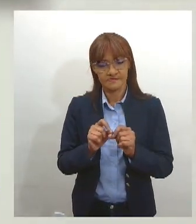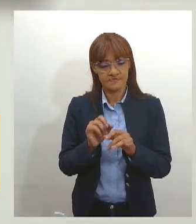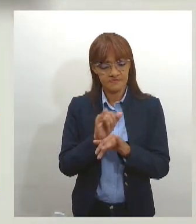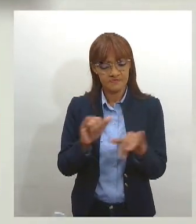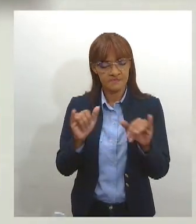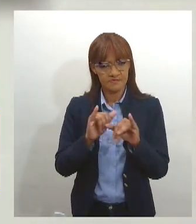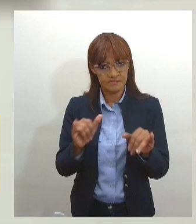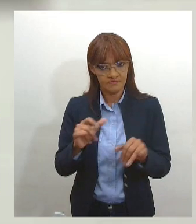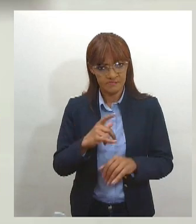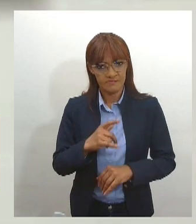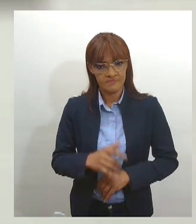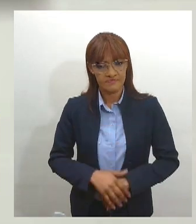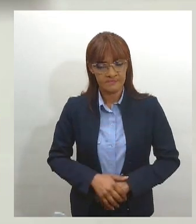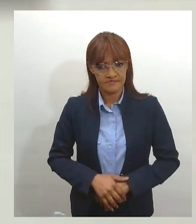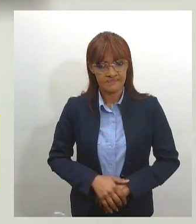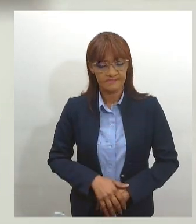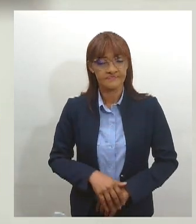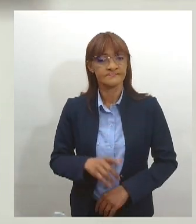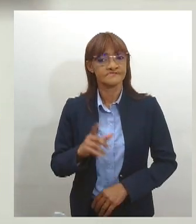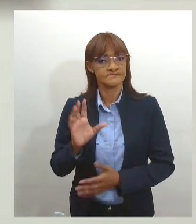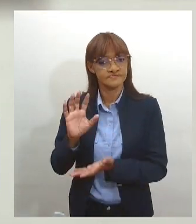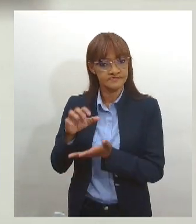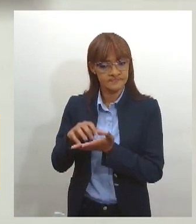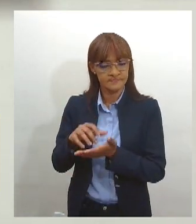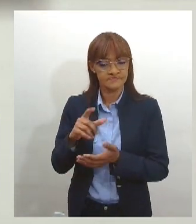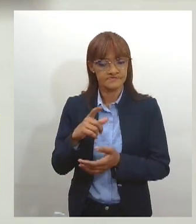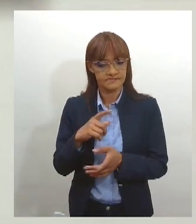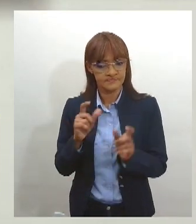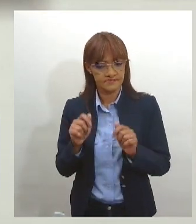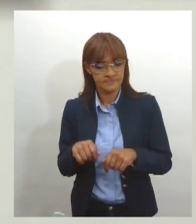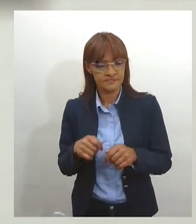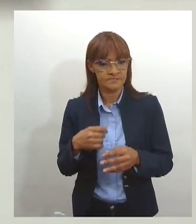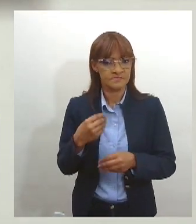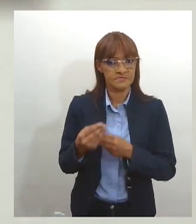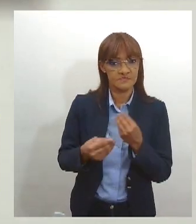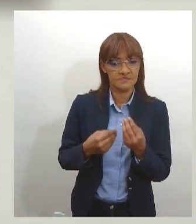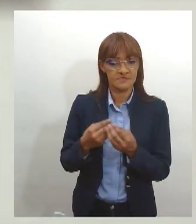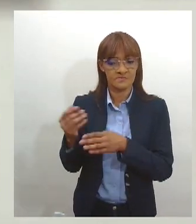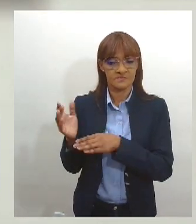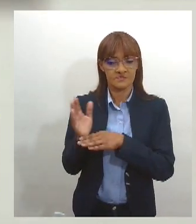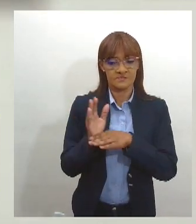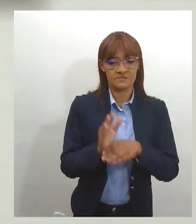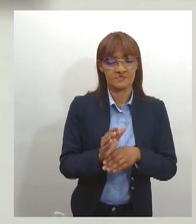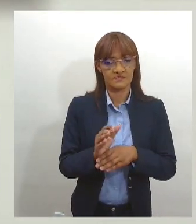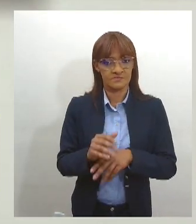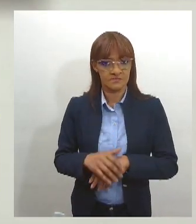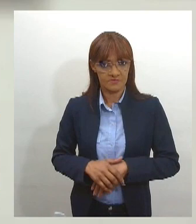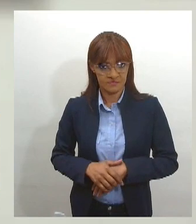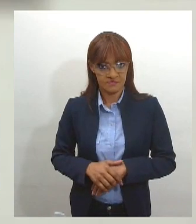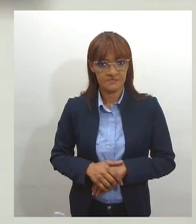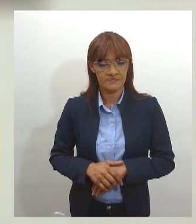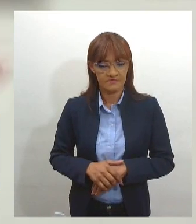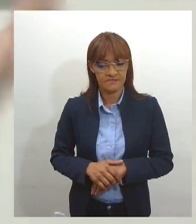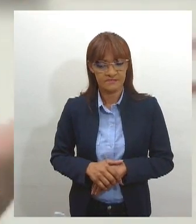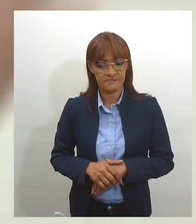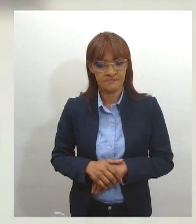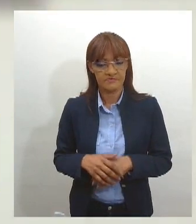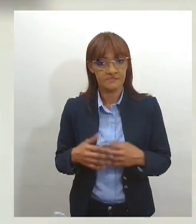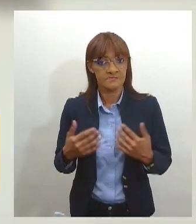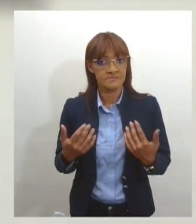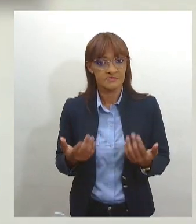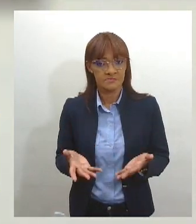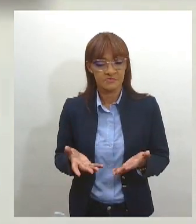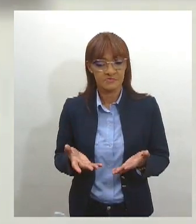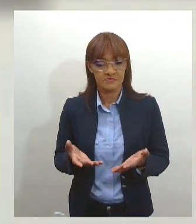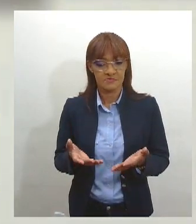existe a Procuradoria, onde ela pode buscar essa ajuda, como a Procuradoria pode ajudar. Então, durante a manhã da sexta-feira,